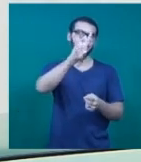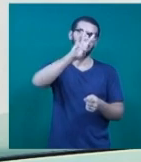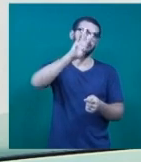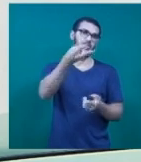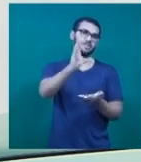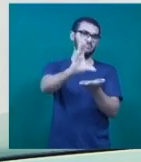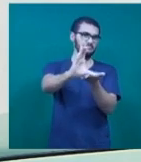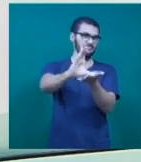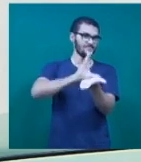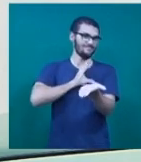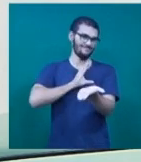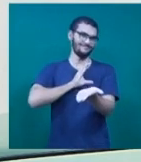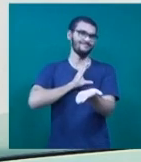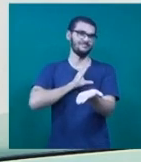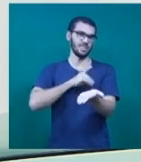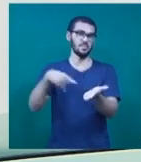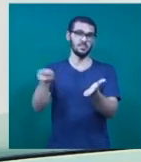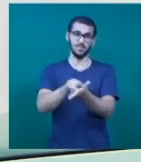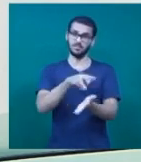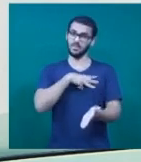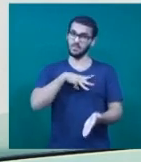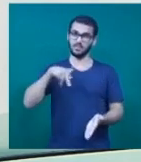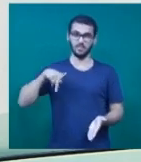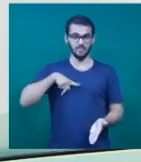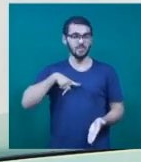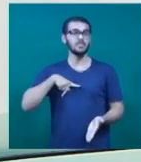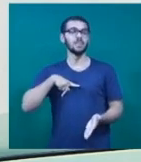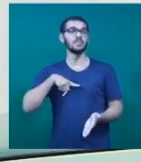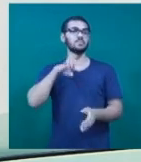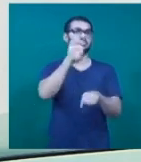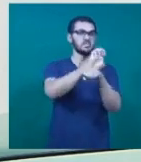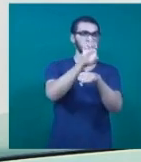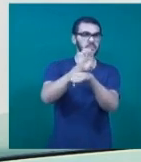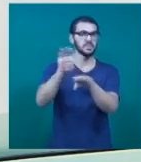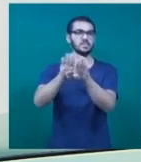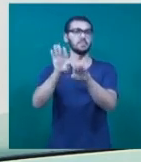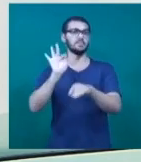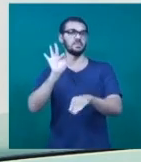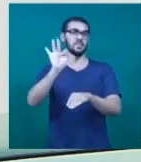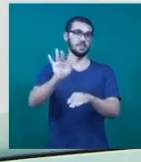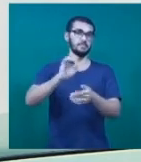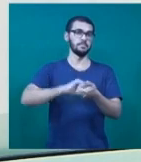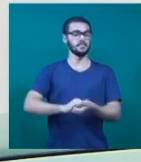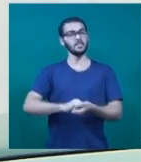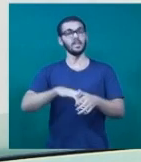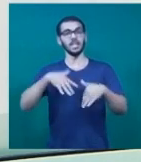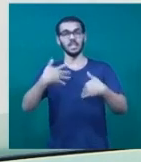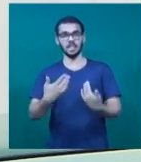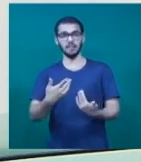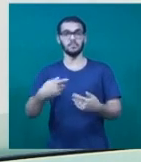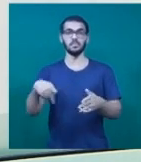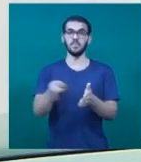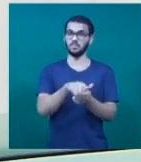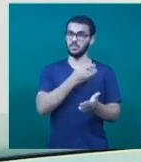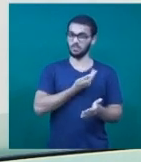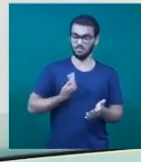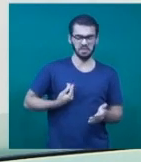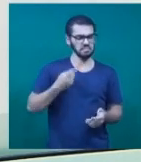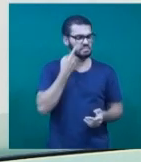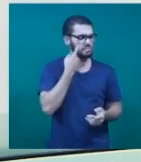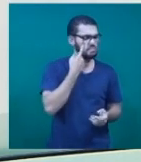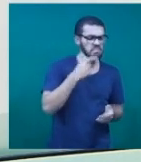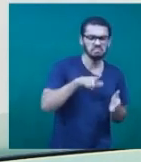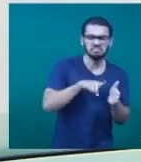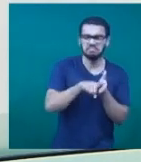reais por parte do Ministério Público Federal e Estadual. Promotores de Justiça acompanharam a visita aos diferentes setores.